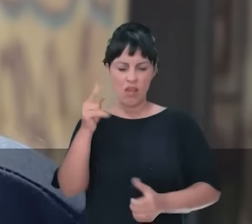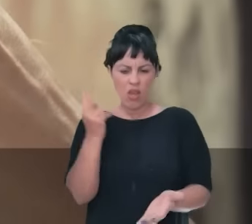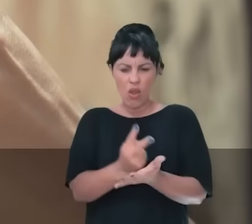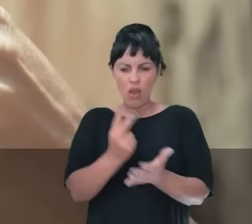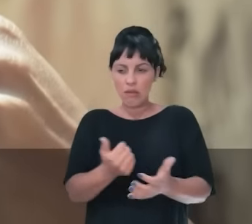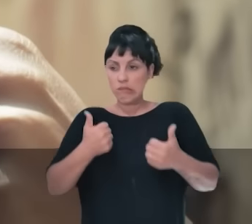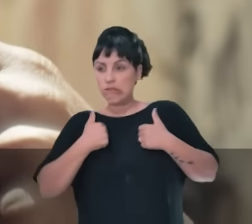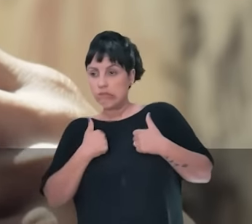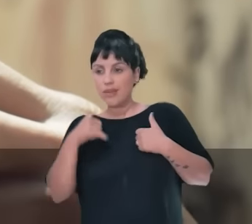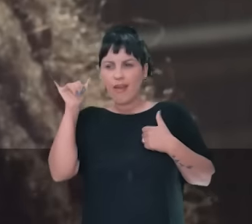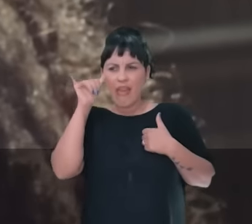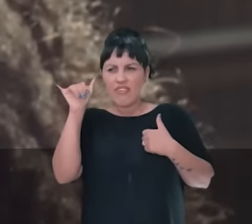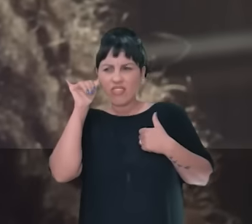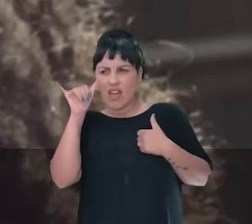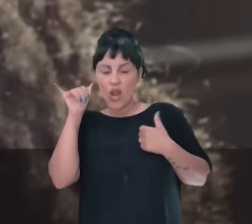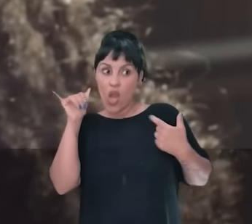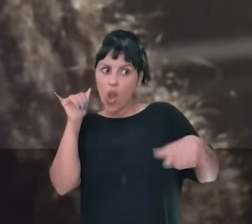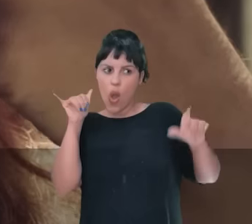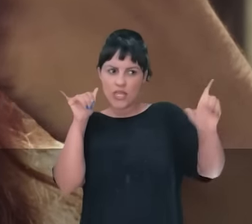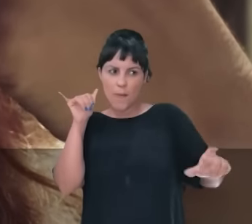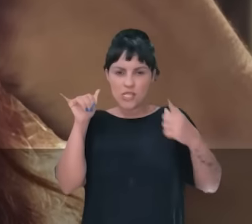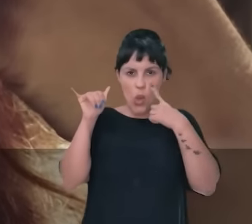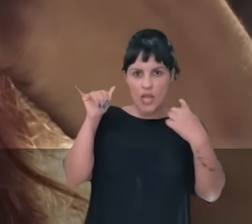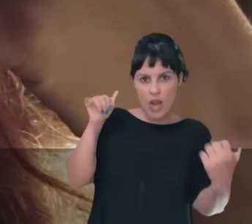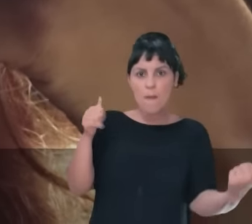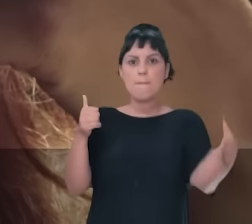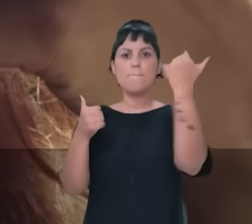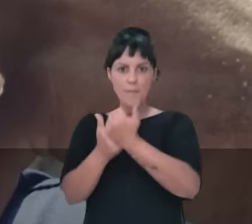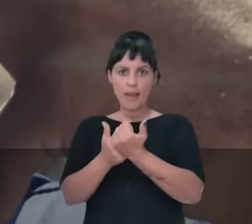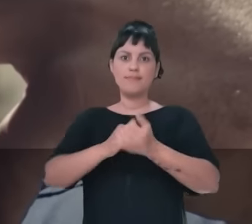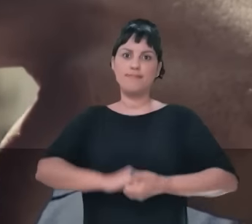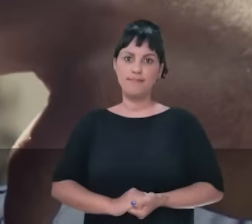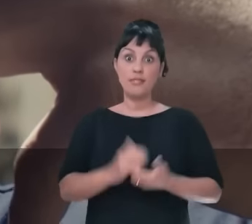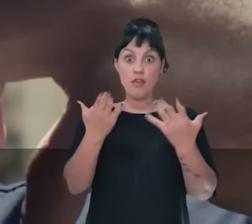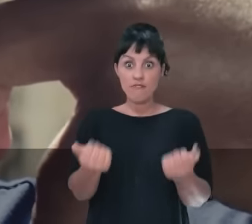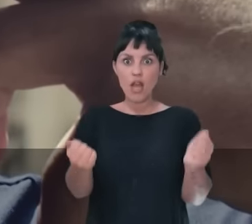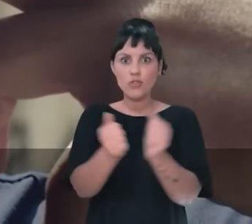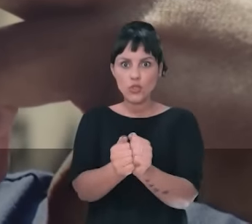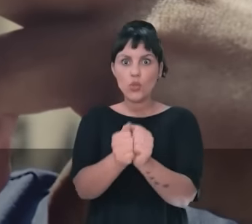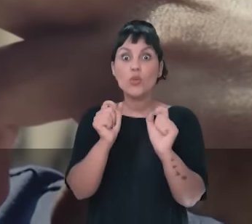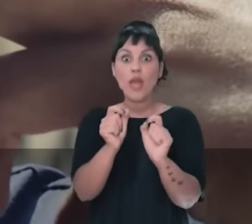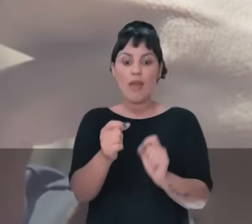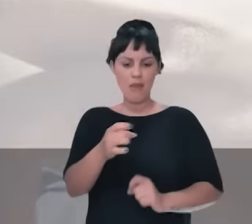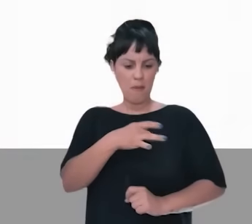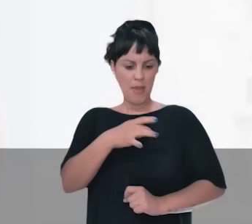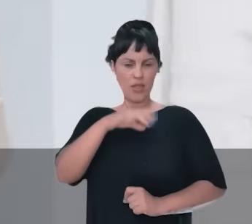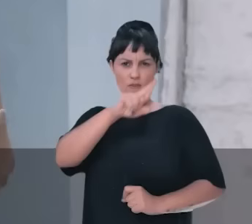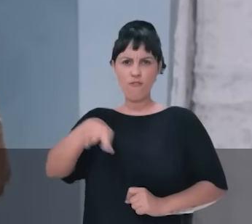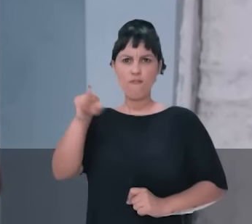continuar fugindo, quem não foge vai continuar falando por você. Vamos juntos enfrentar esse medo.